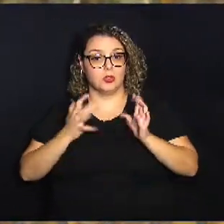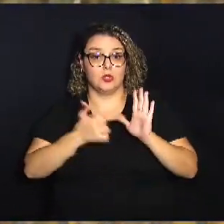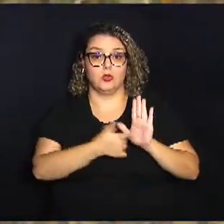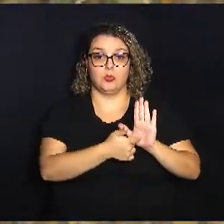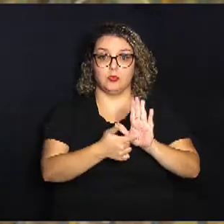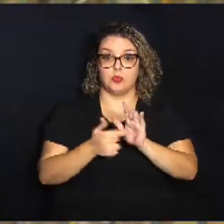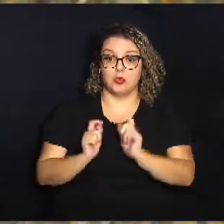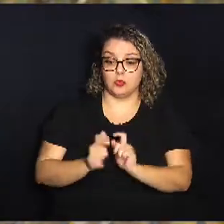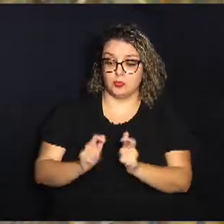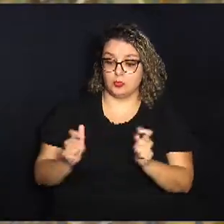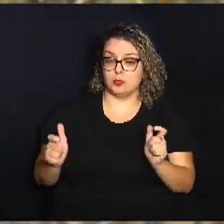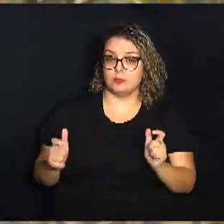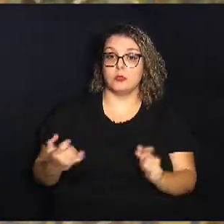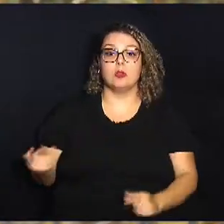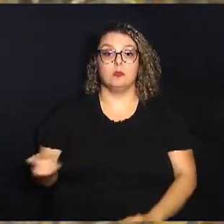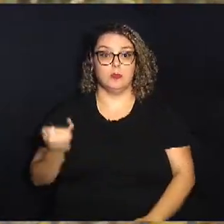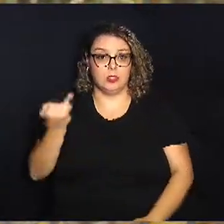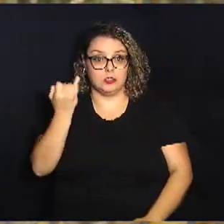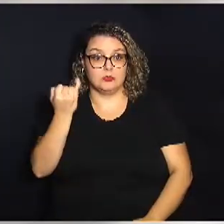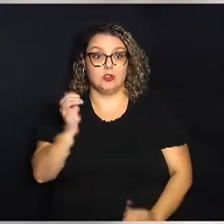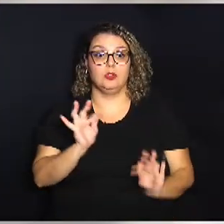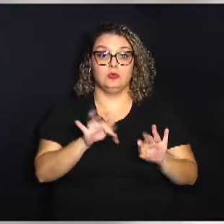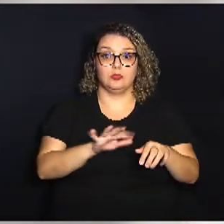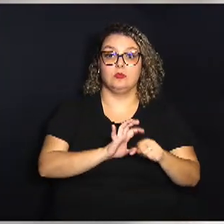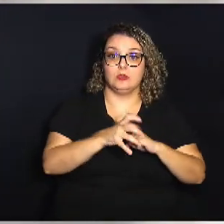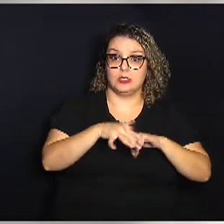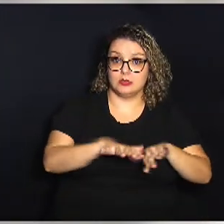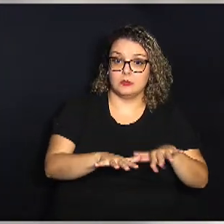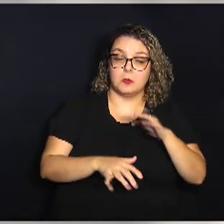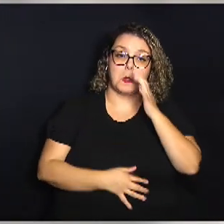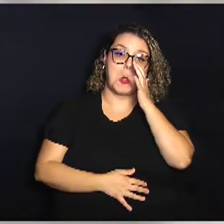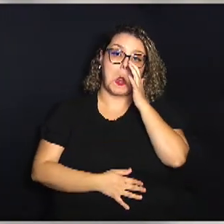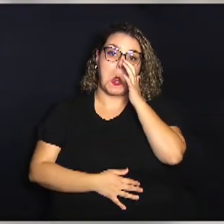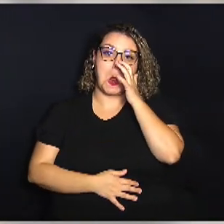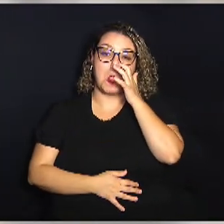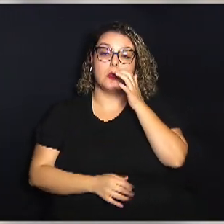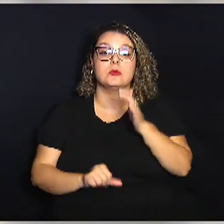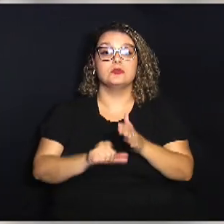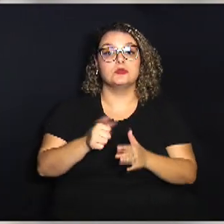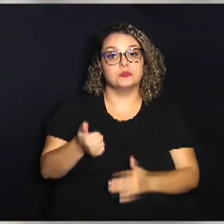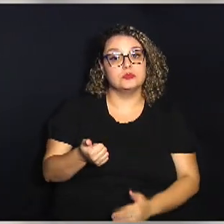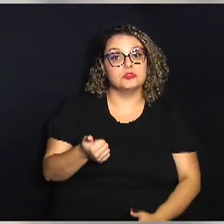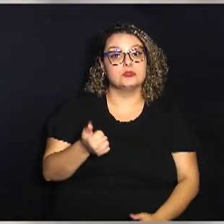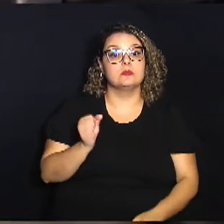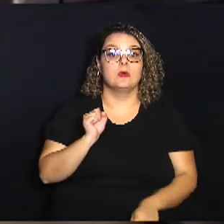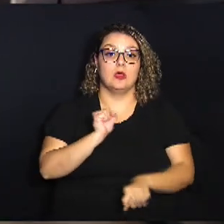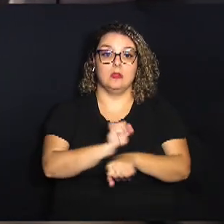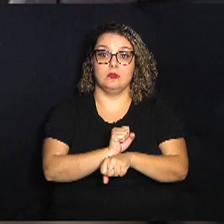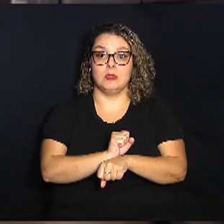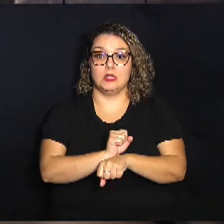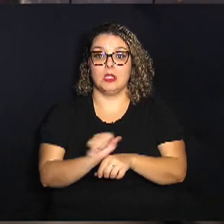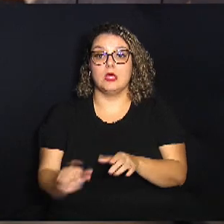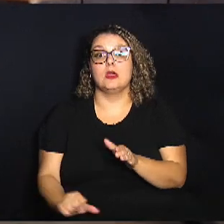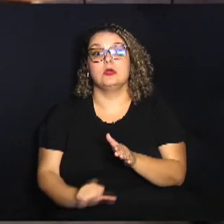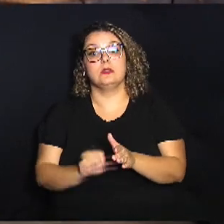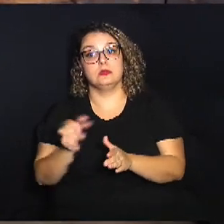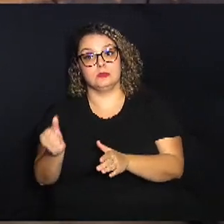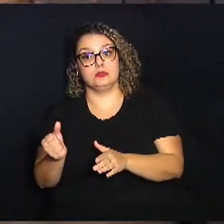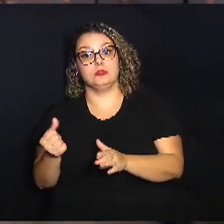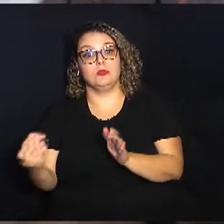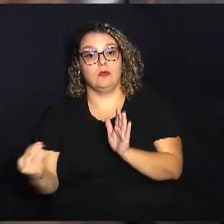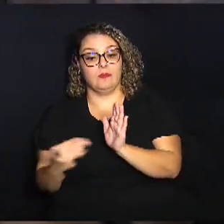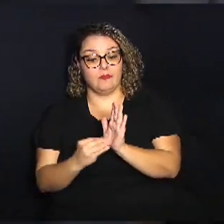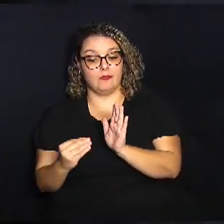um crescimento expressivo desde o fim da pandemia. Os primeiros a parar e os últimos a retornar agora têm se mostrado